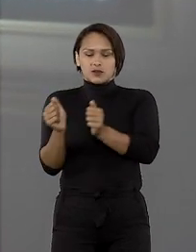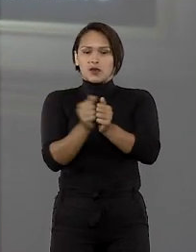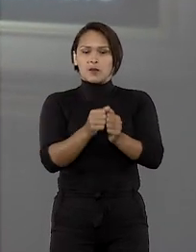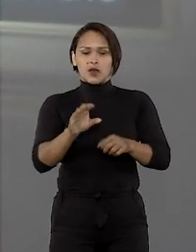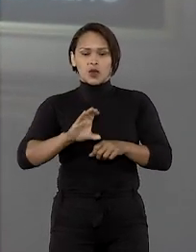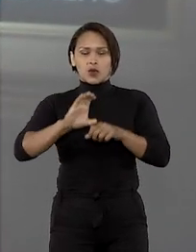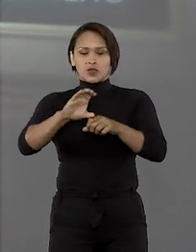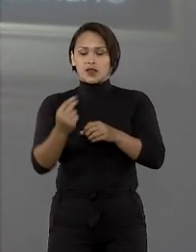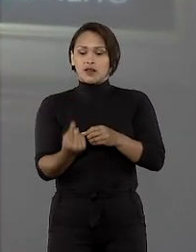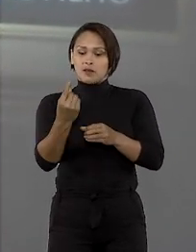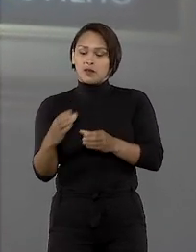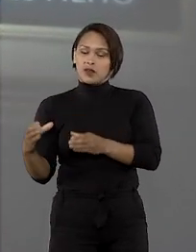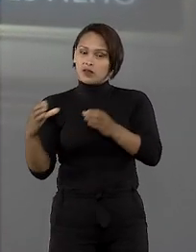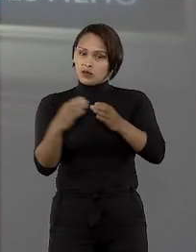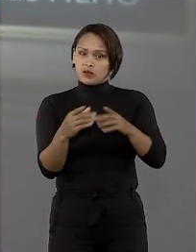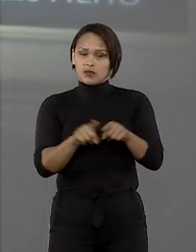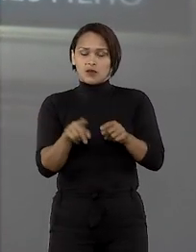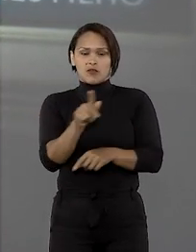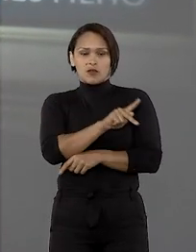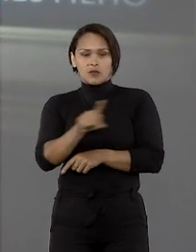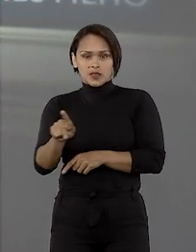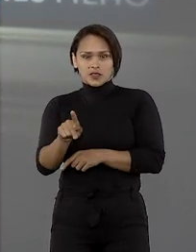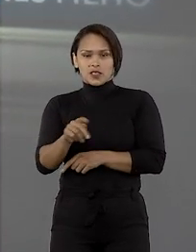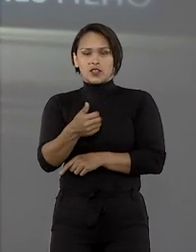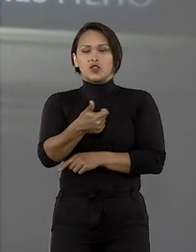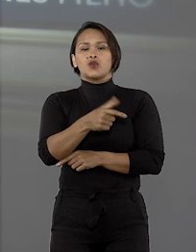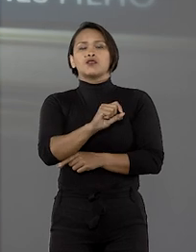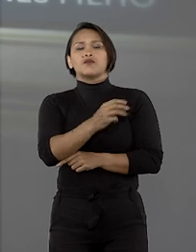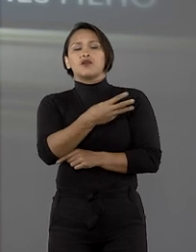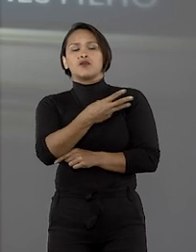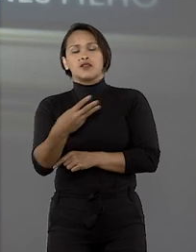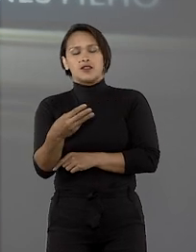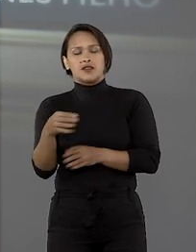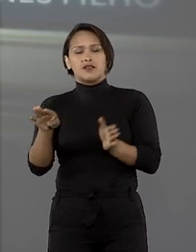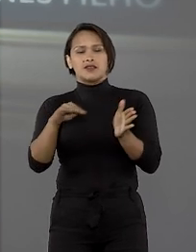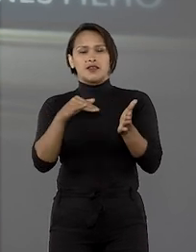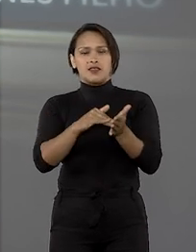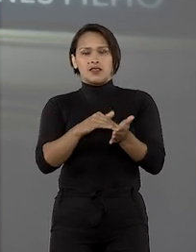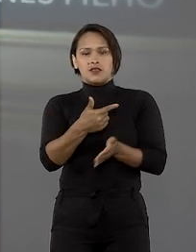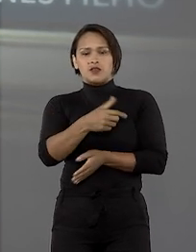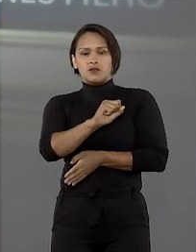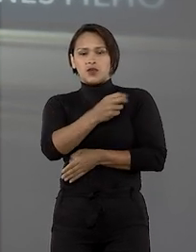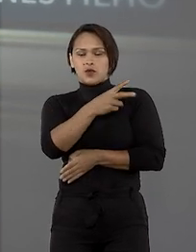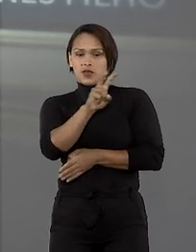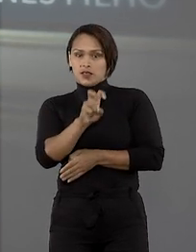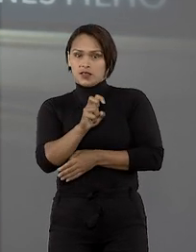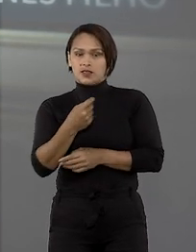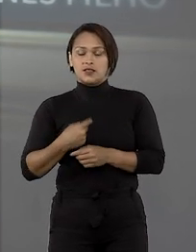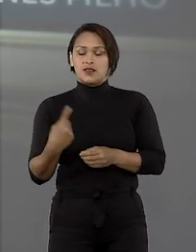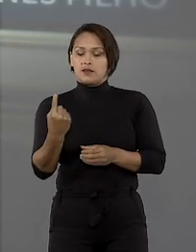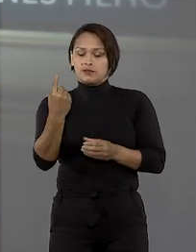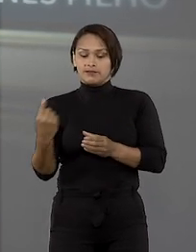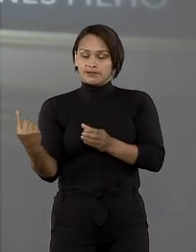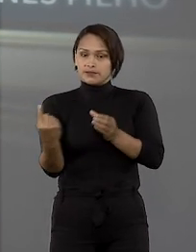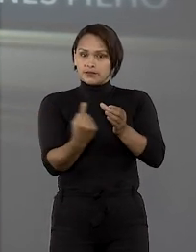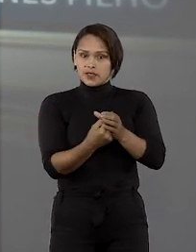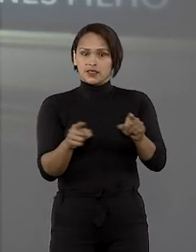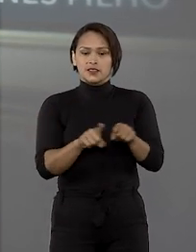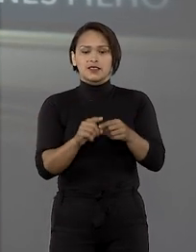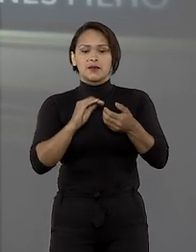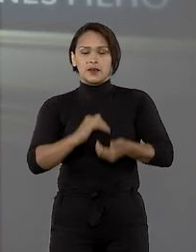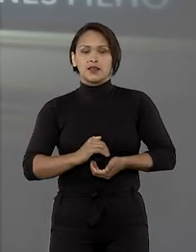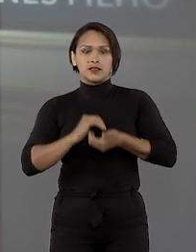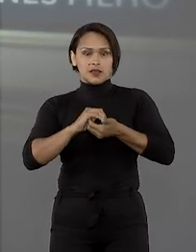componente da primeira turma, da qual foi presidente no bienio 2013-2015, membro da primeira sessão